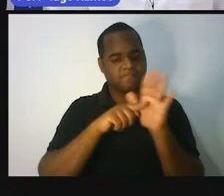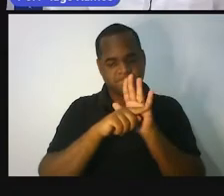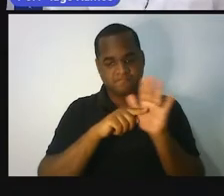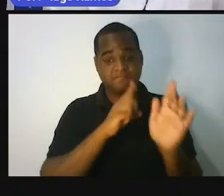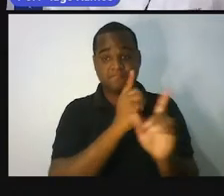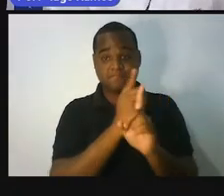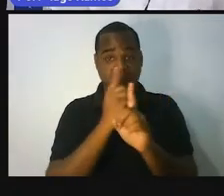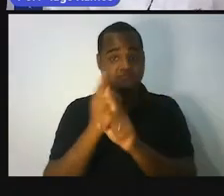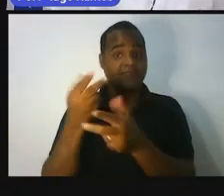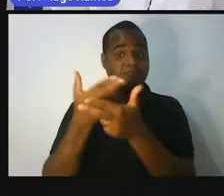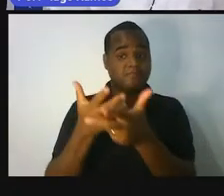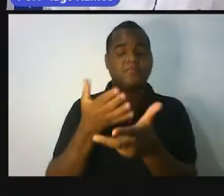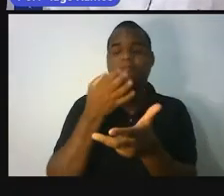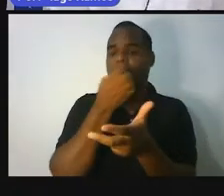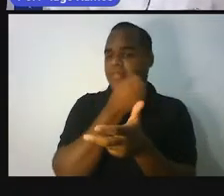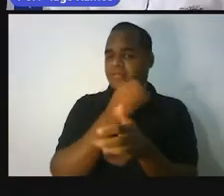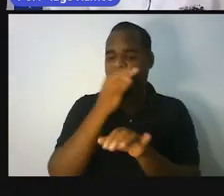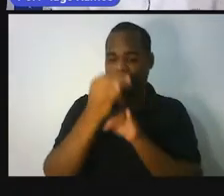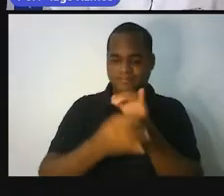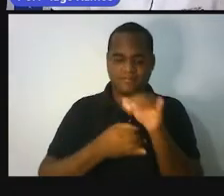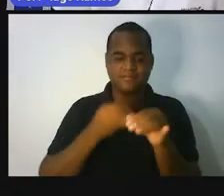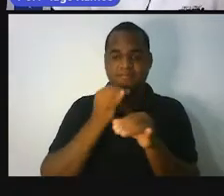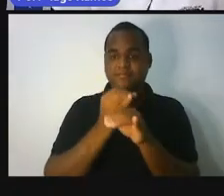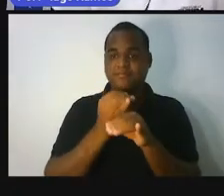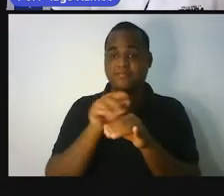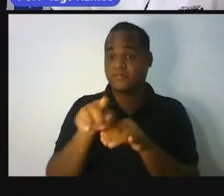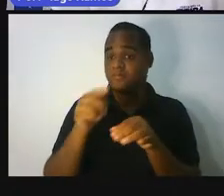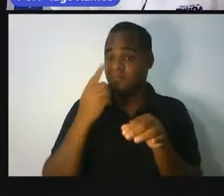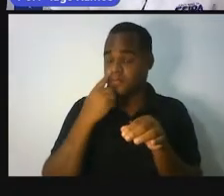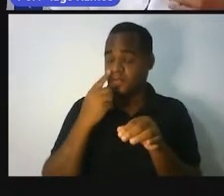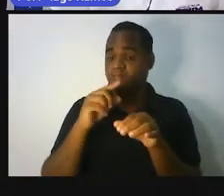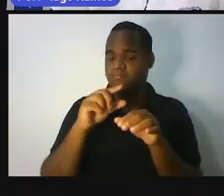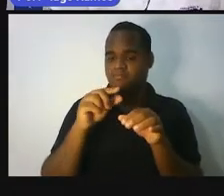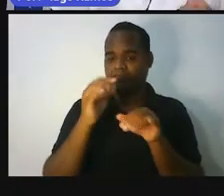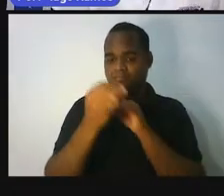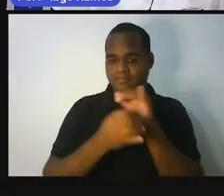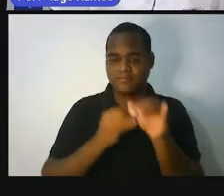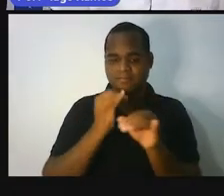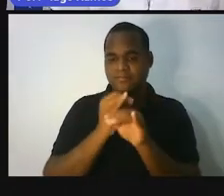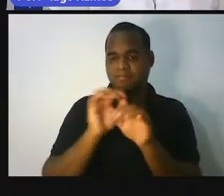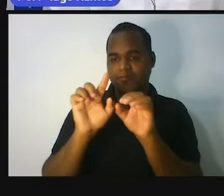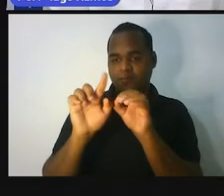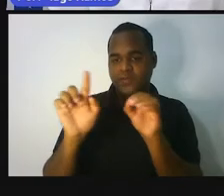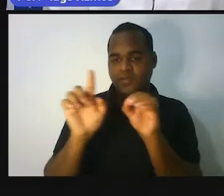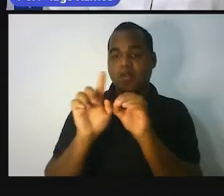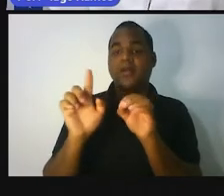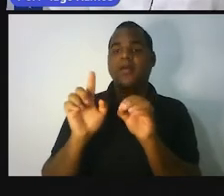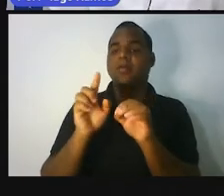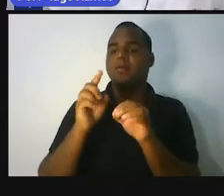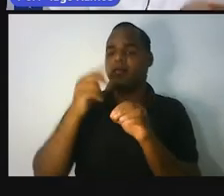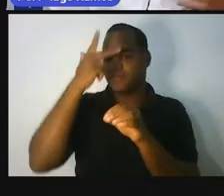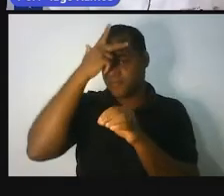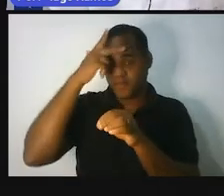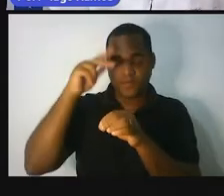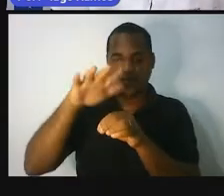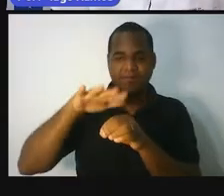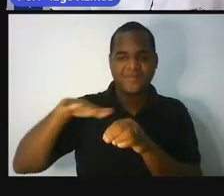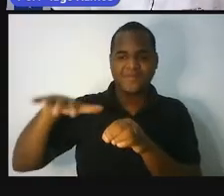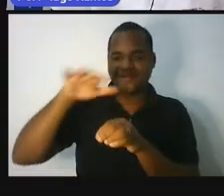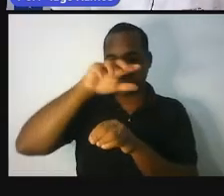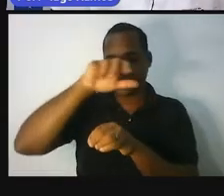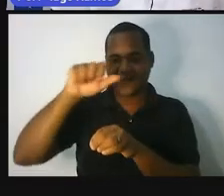rápida aí na internet e procurar essa informação sobre a população da África em